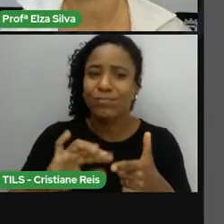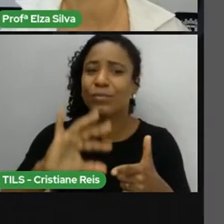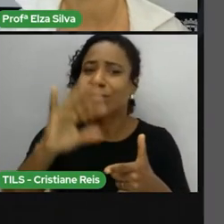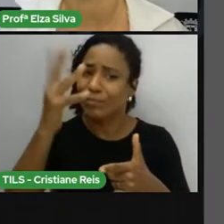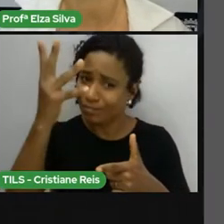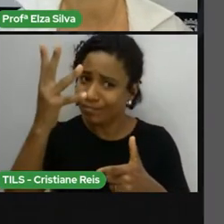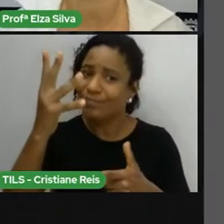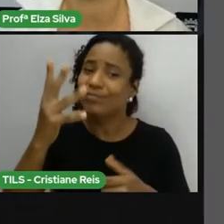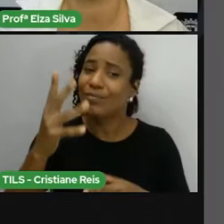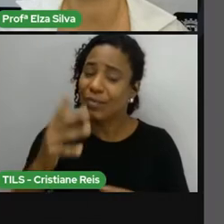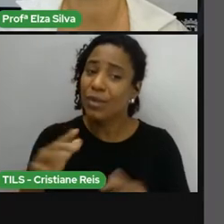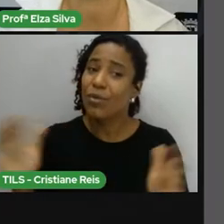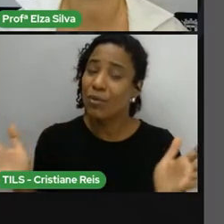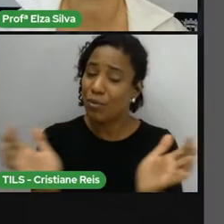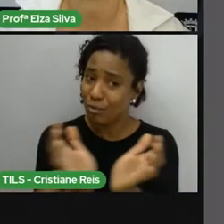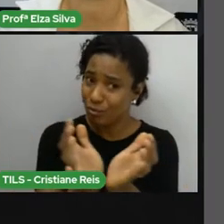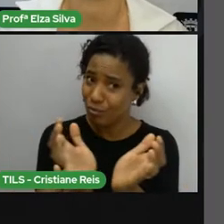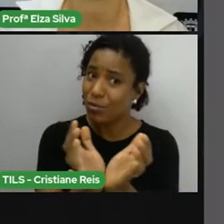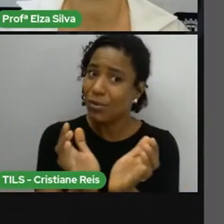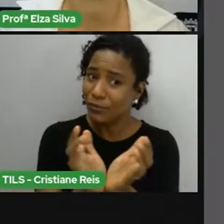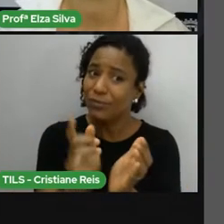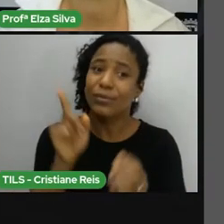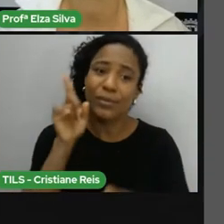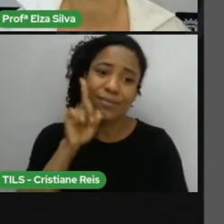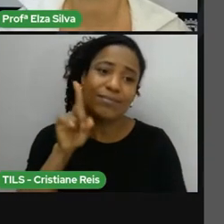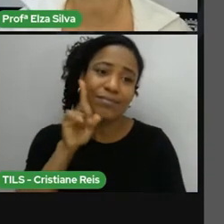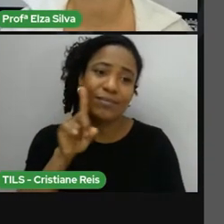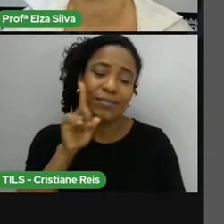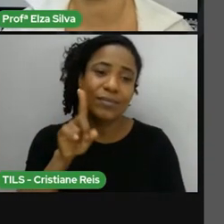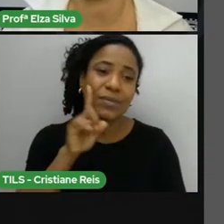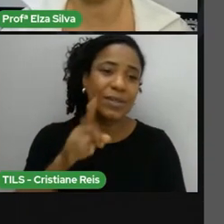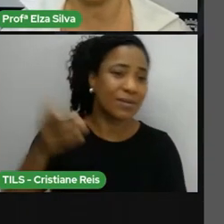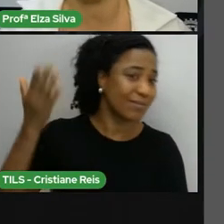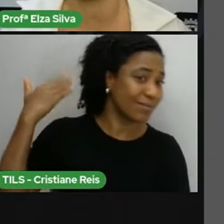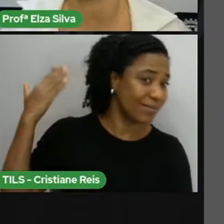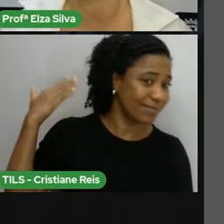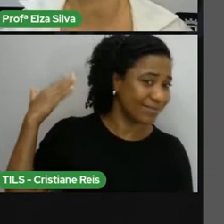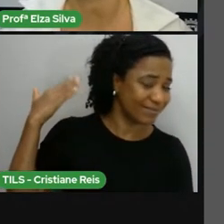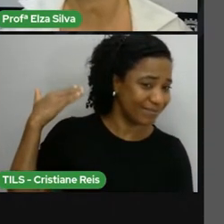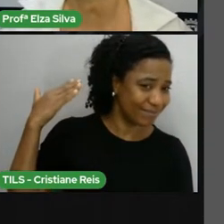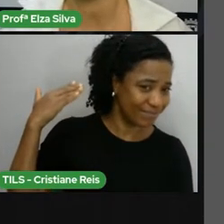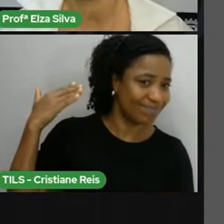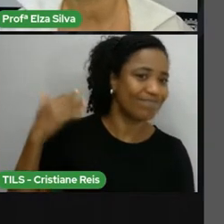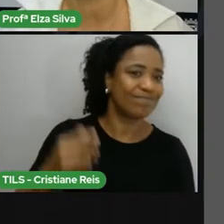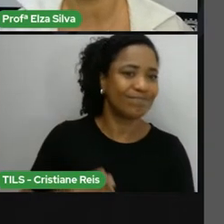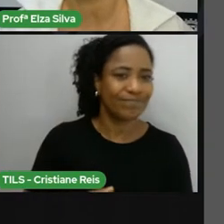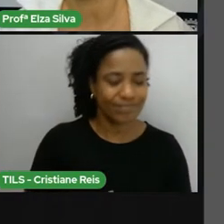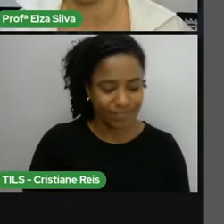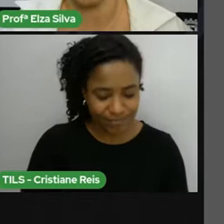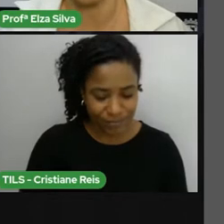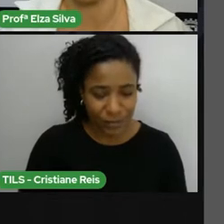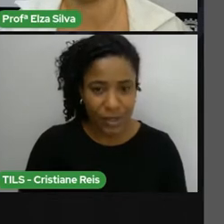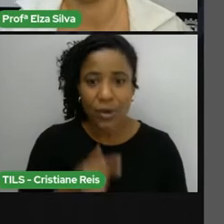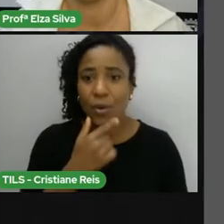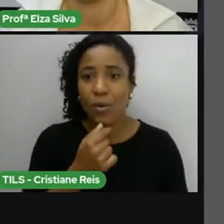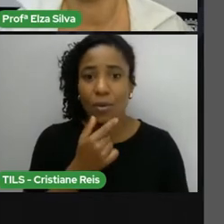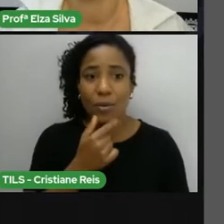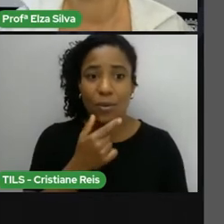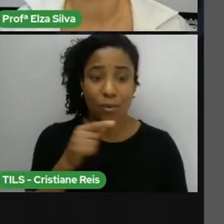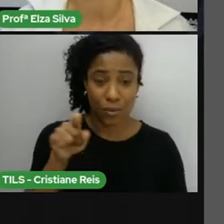Unidos, ou melhor, povo americano, vivenciou recentemente. George Floyd